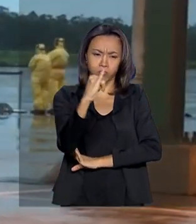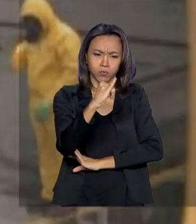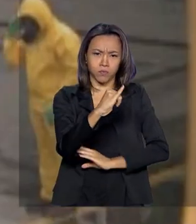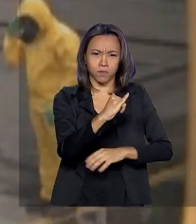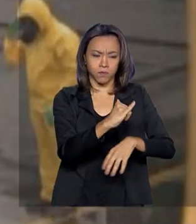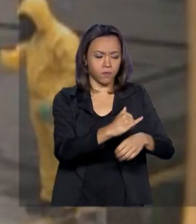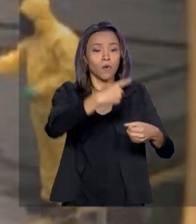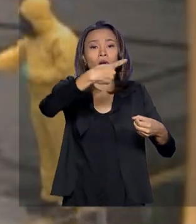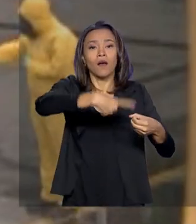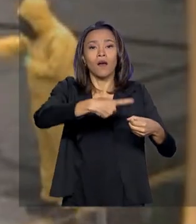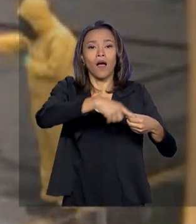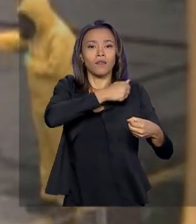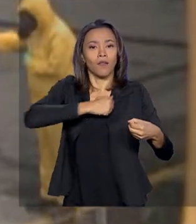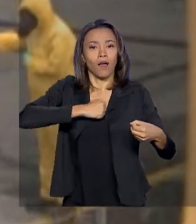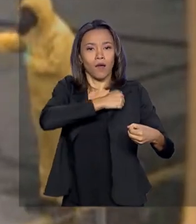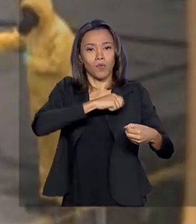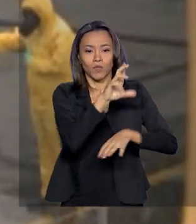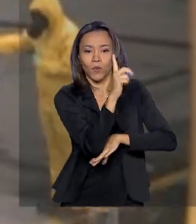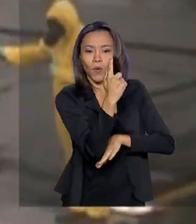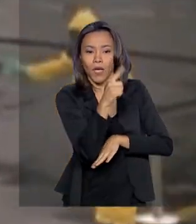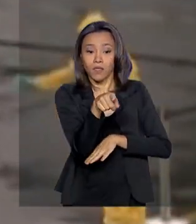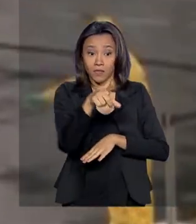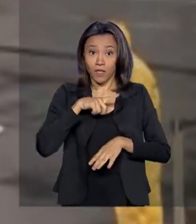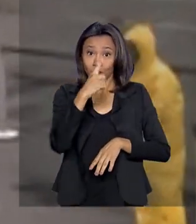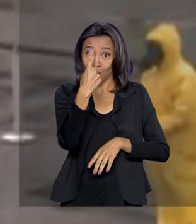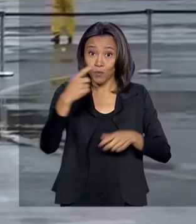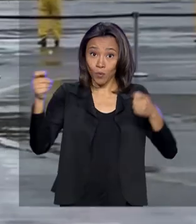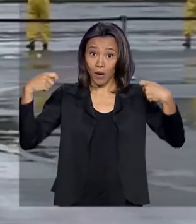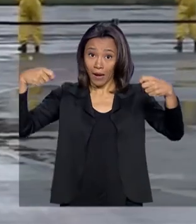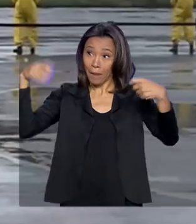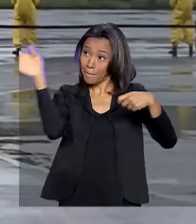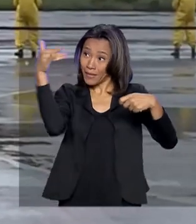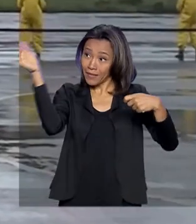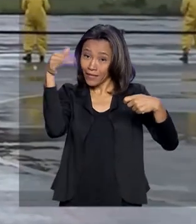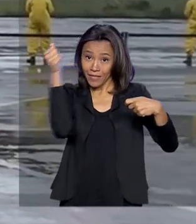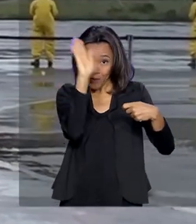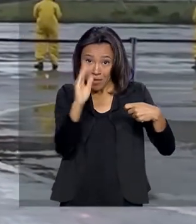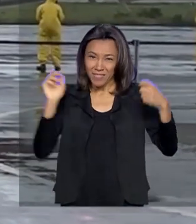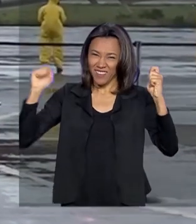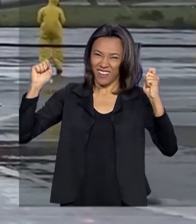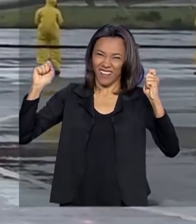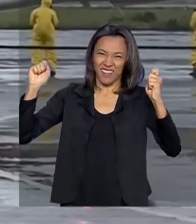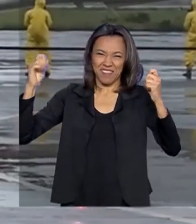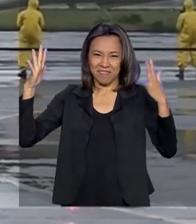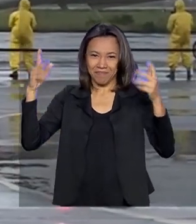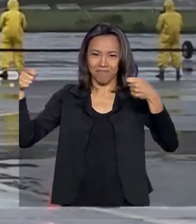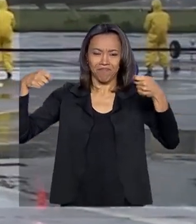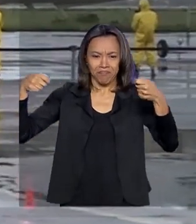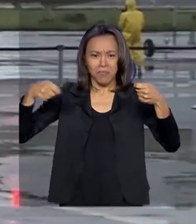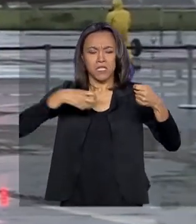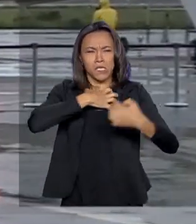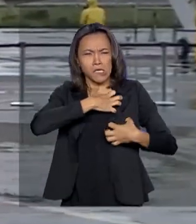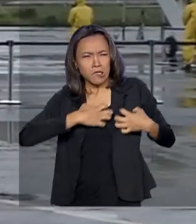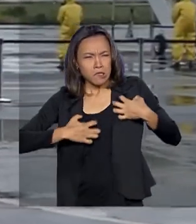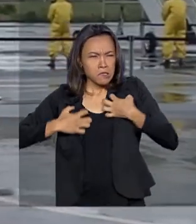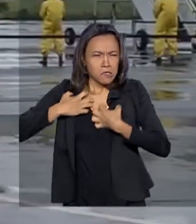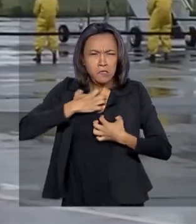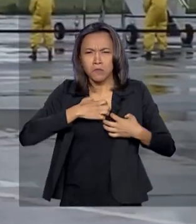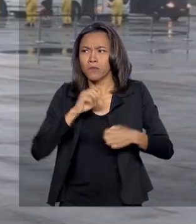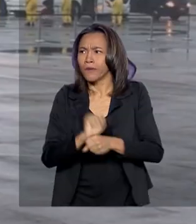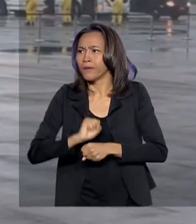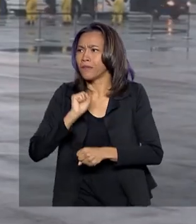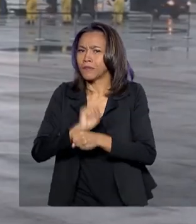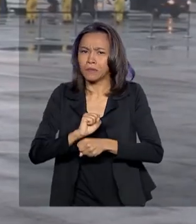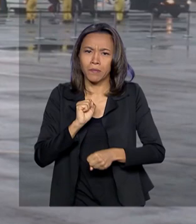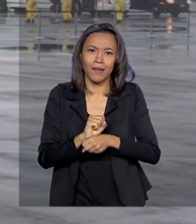Goiás. Um dos passageiros carregava a bandeira do Brasil, comemorando o retorno ao país após momentos de angústia e espera.